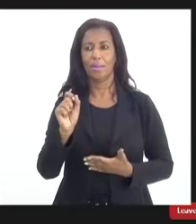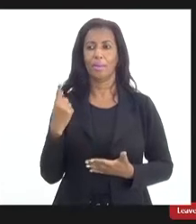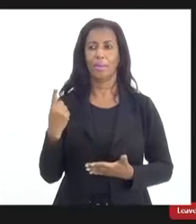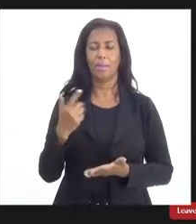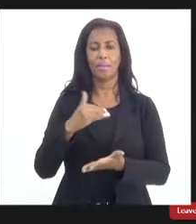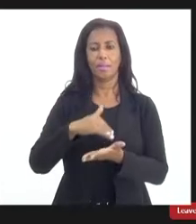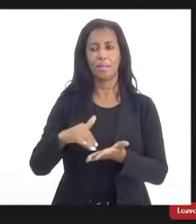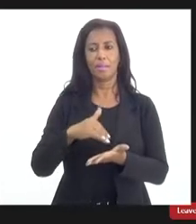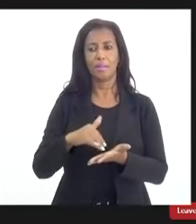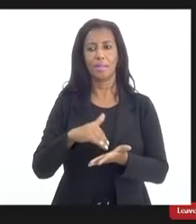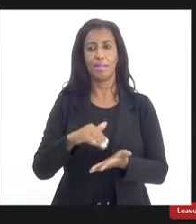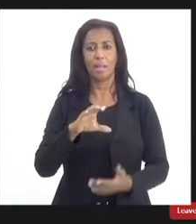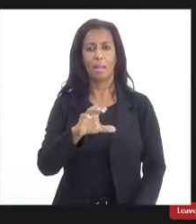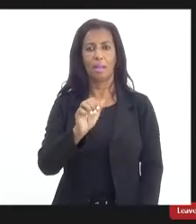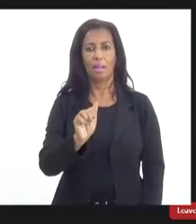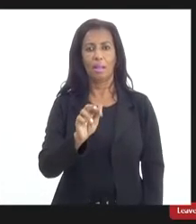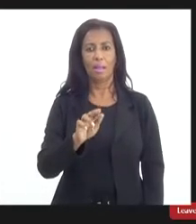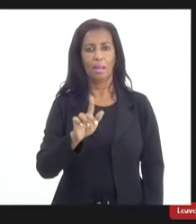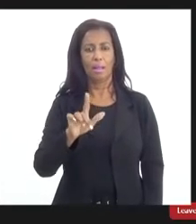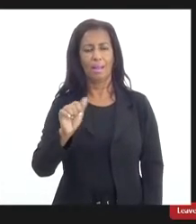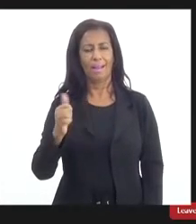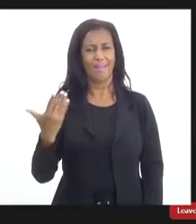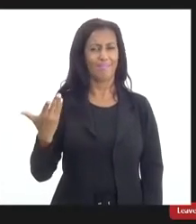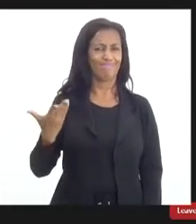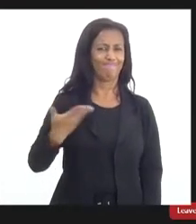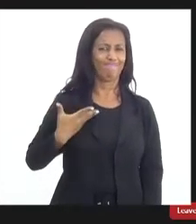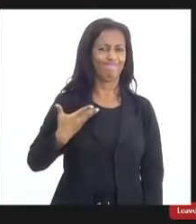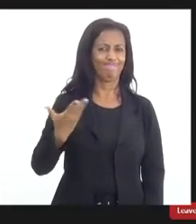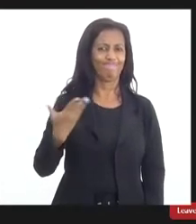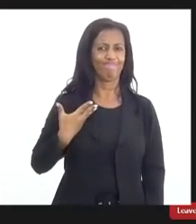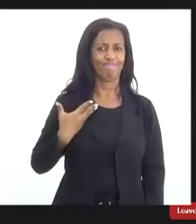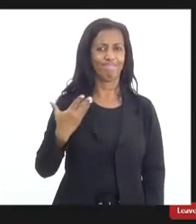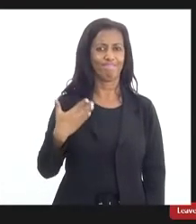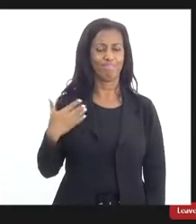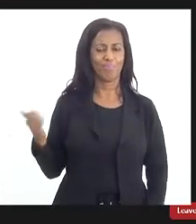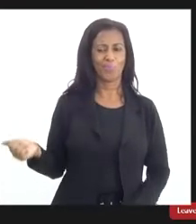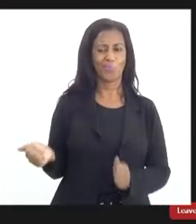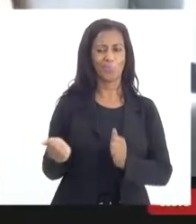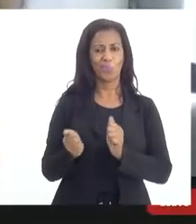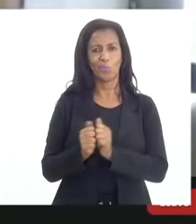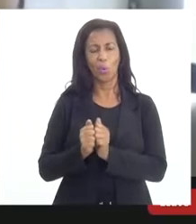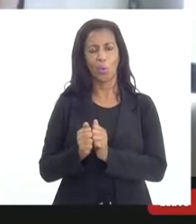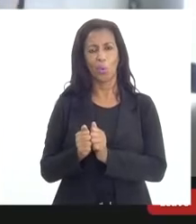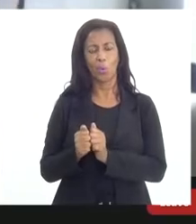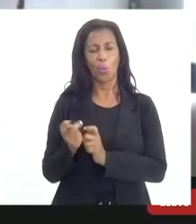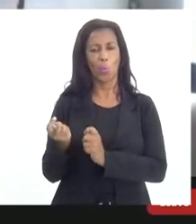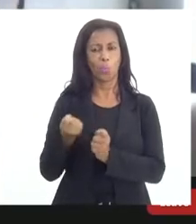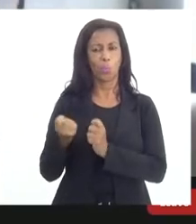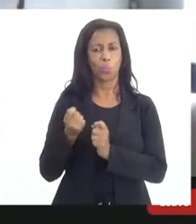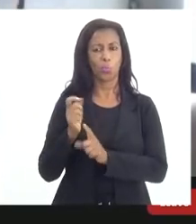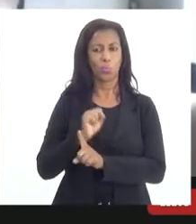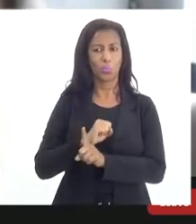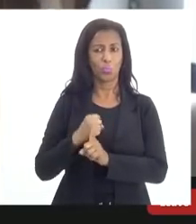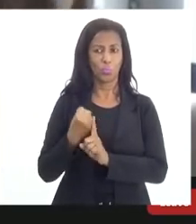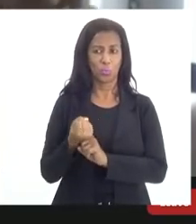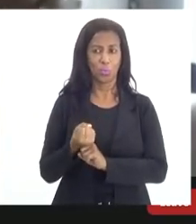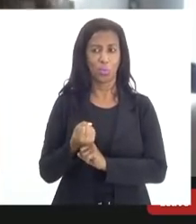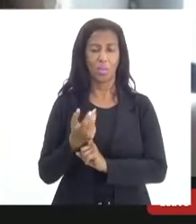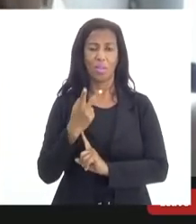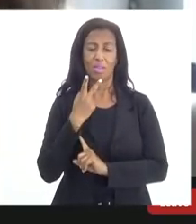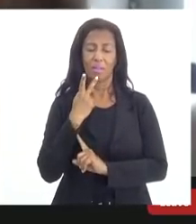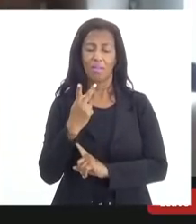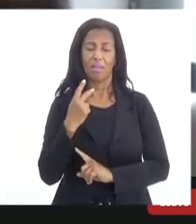Carlos Chaves, que era um parceiro com controle social e dizer da